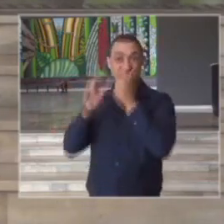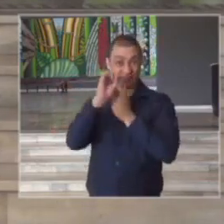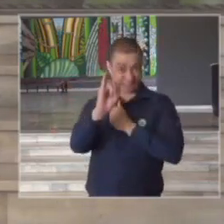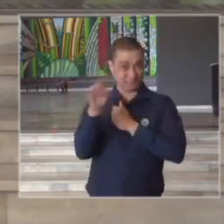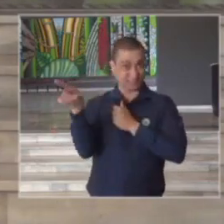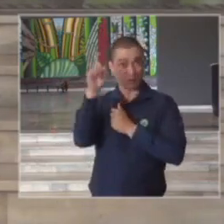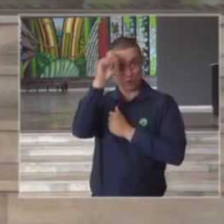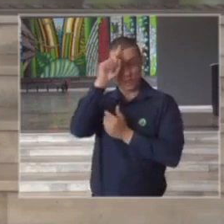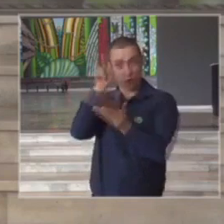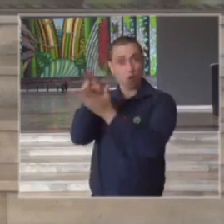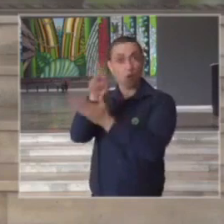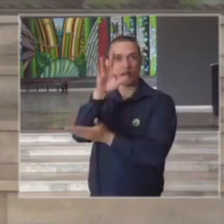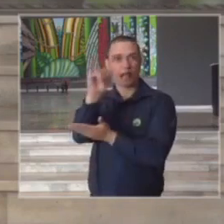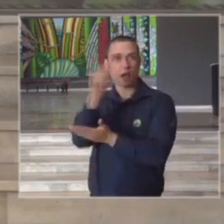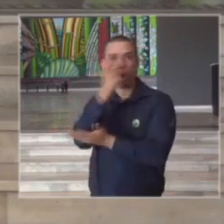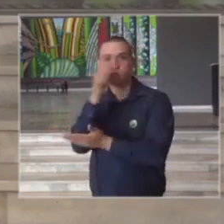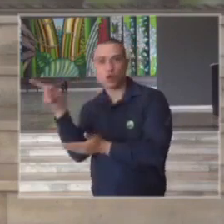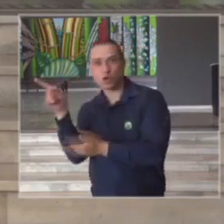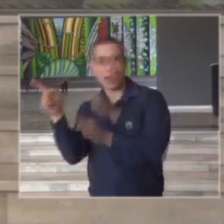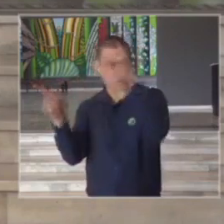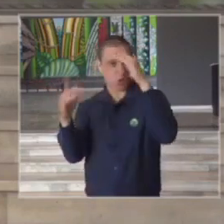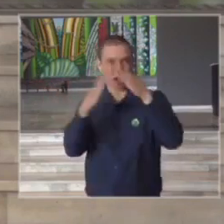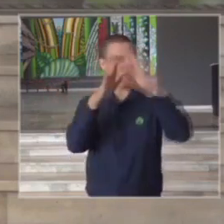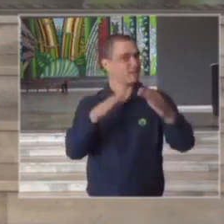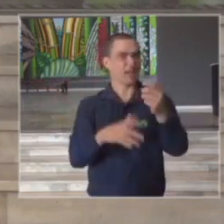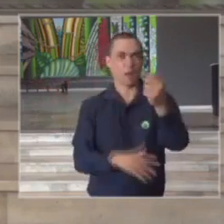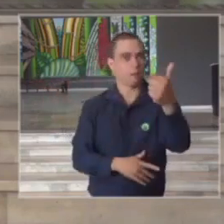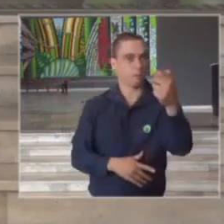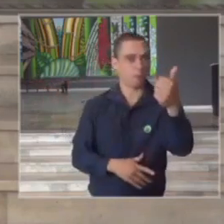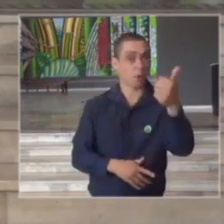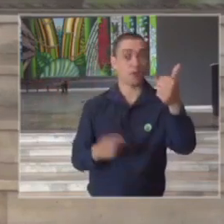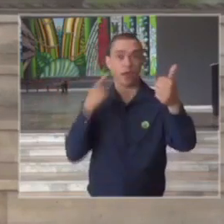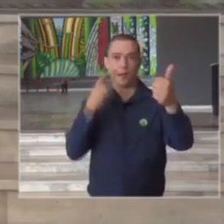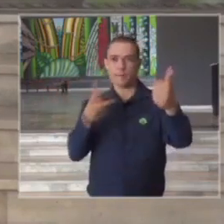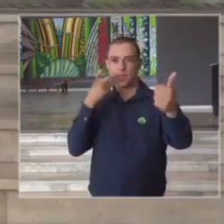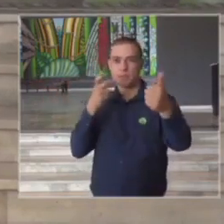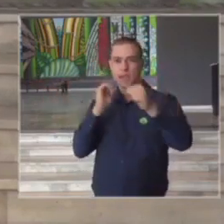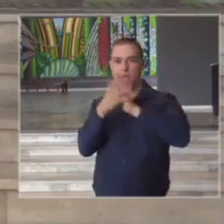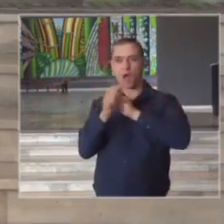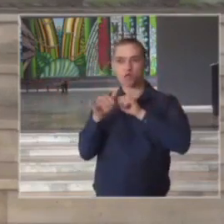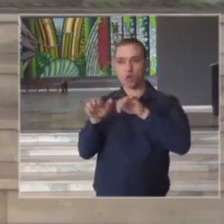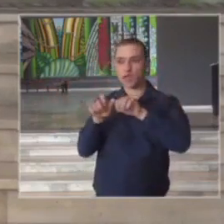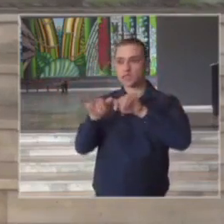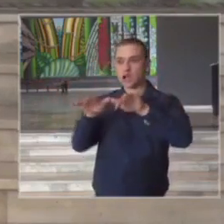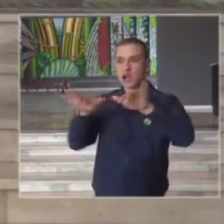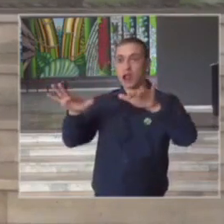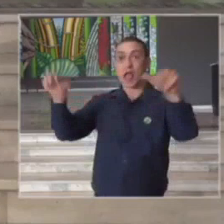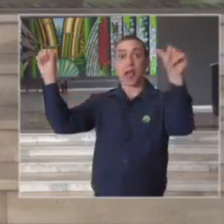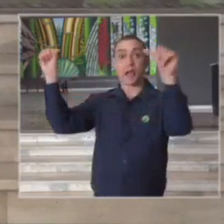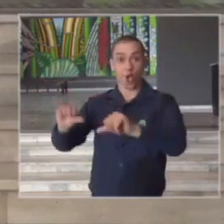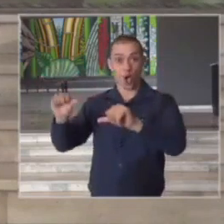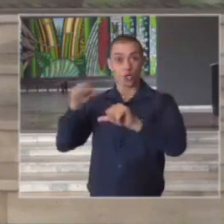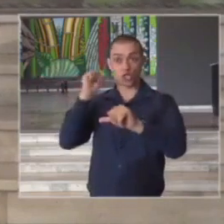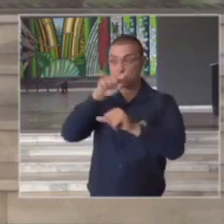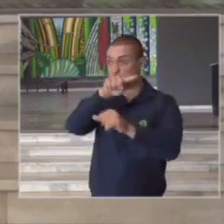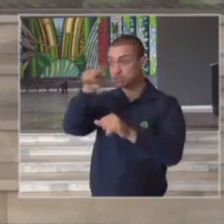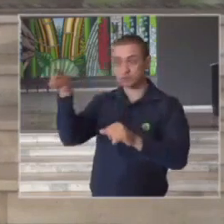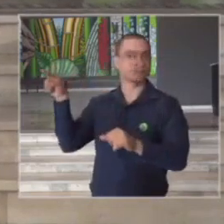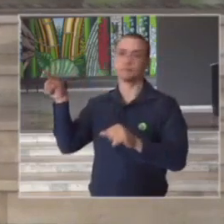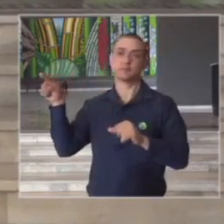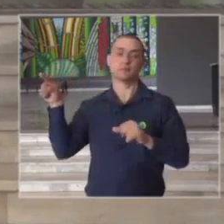de uti e o mapa de avanço ou não do coronavírus